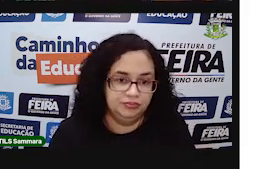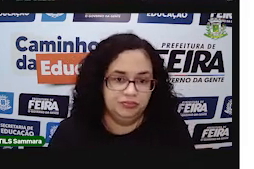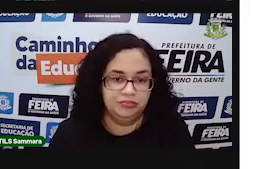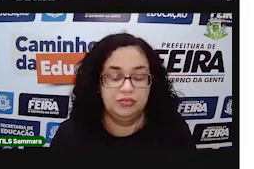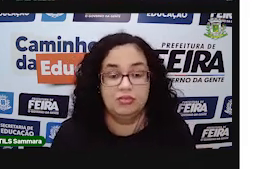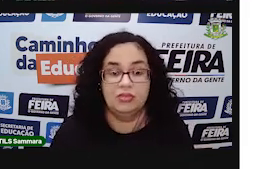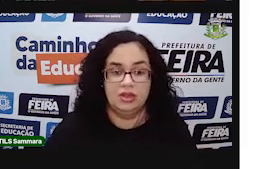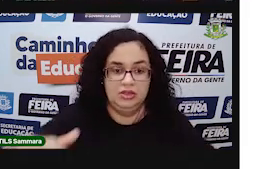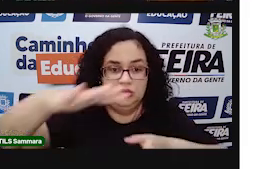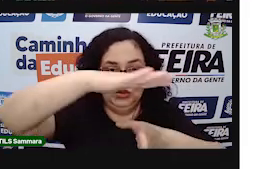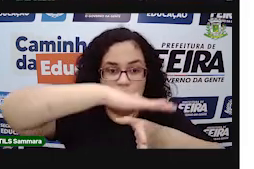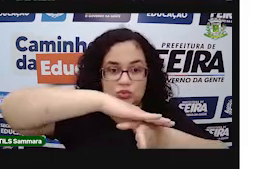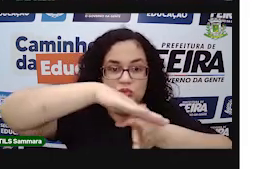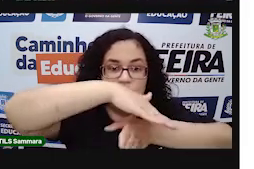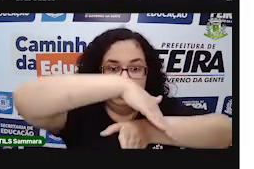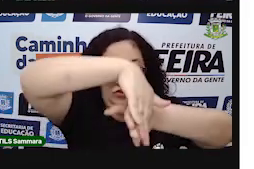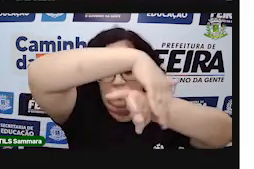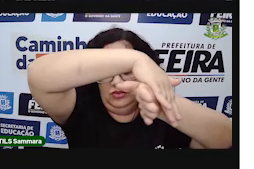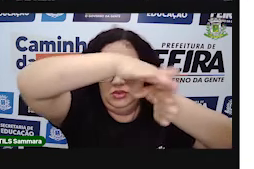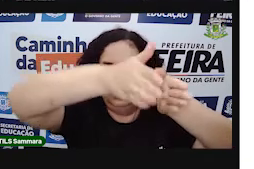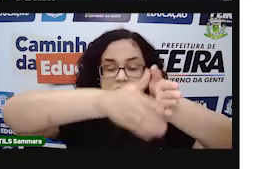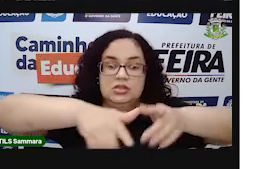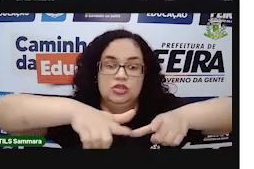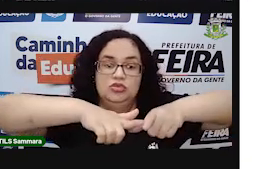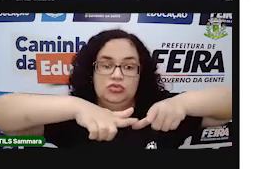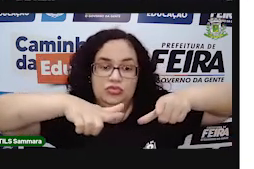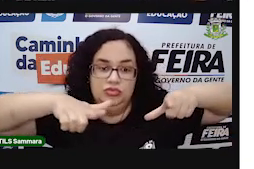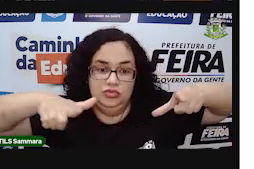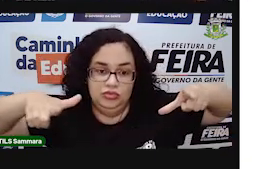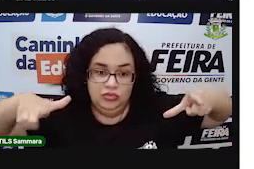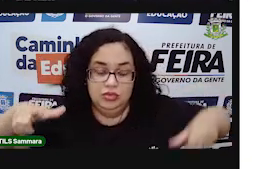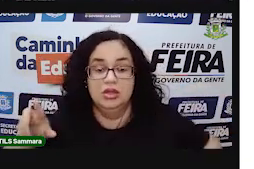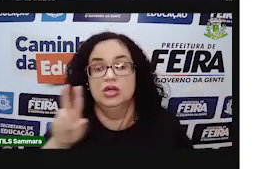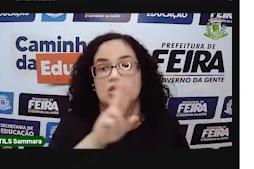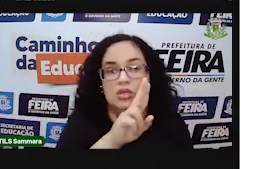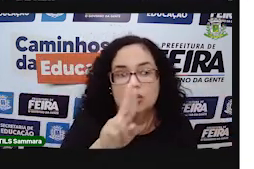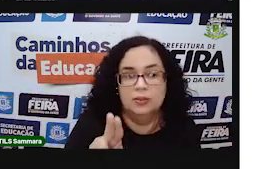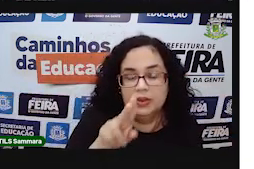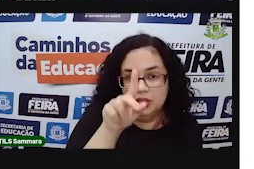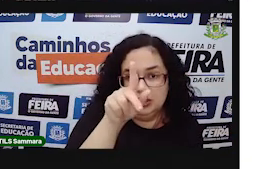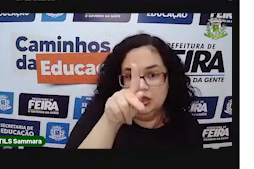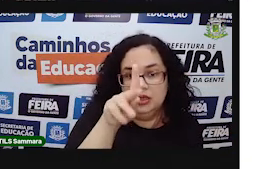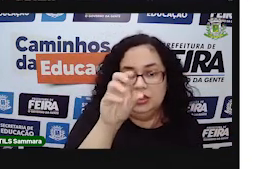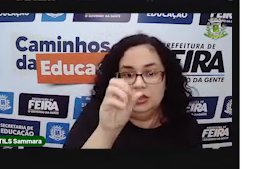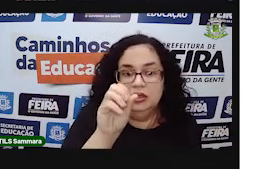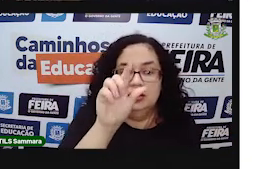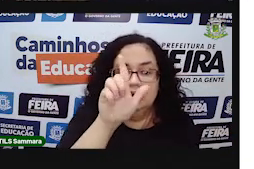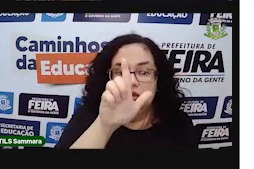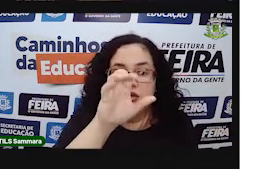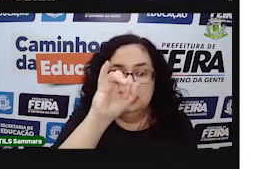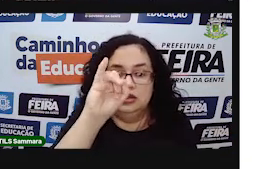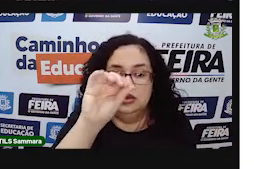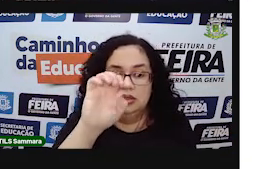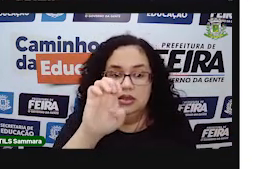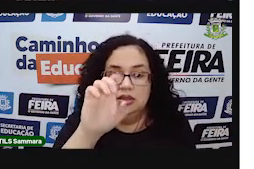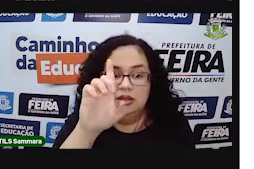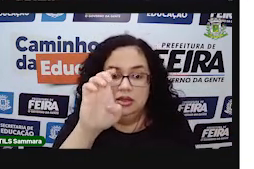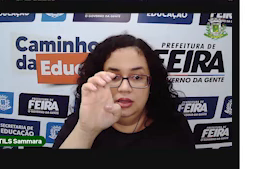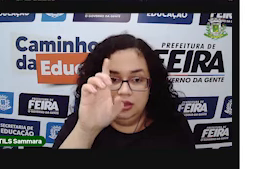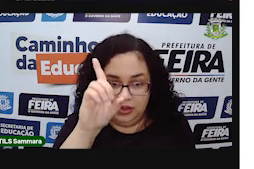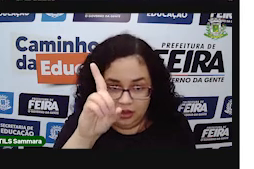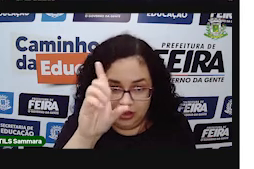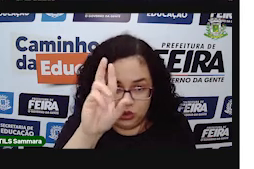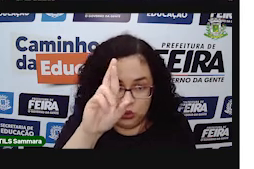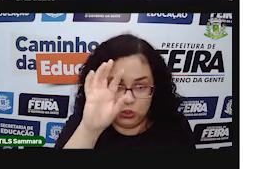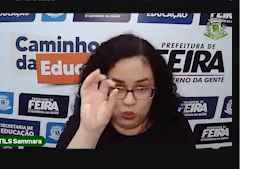São superfícies, são partes lisas. Então, são chamados de poliedros. Tá bom? Então, o cubo